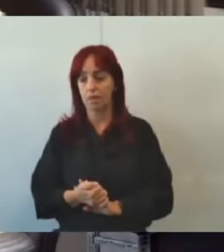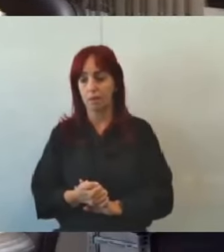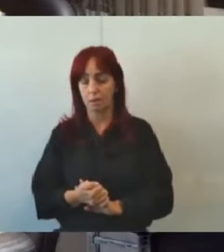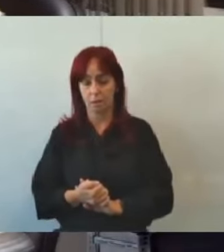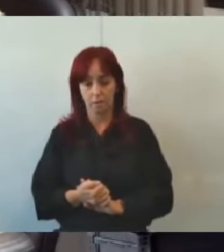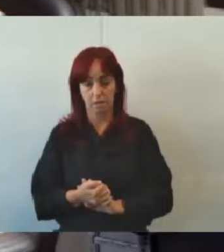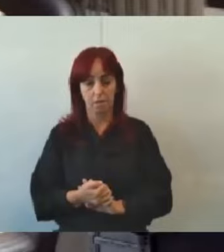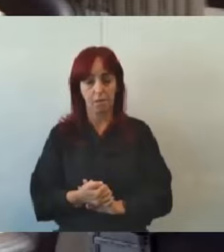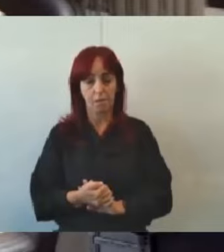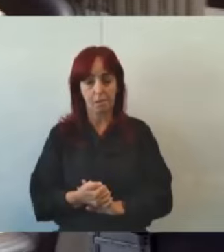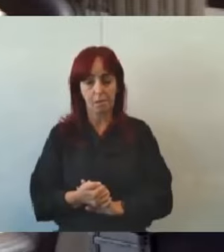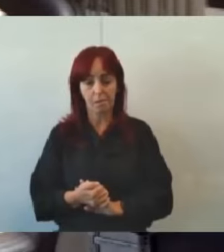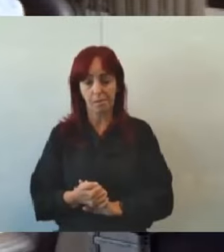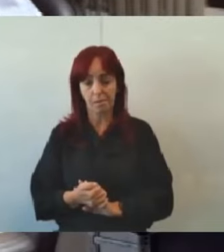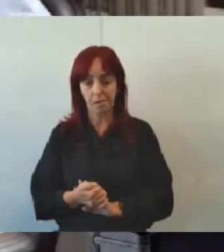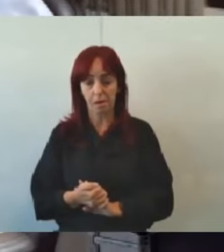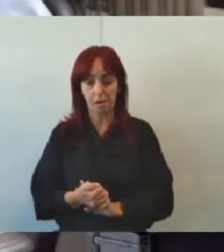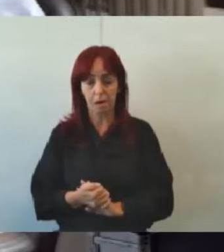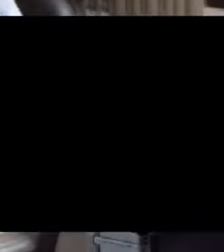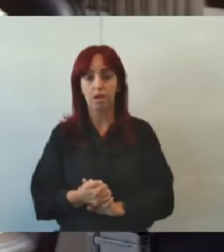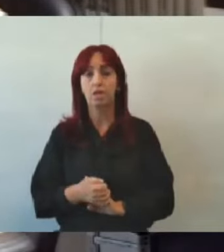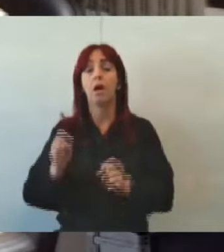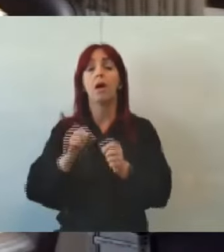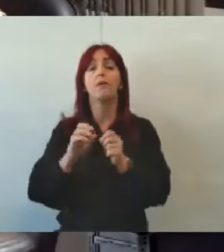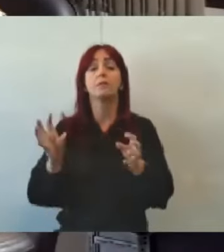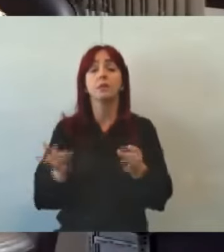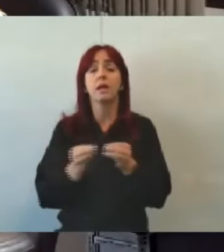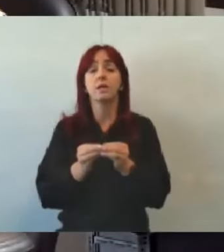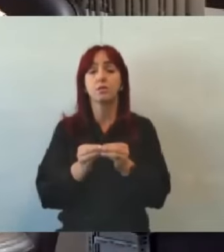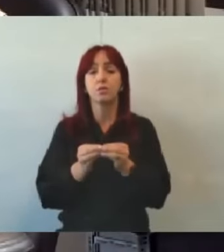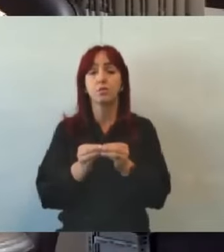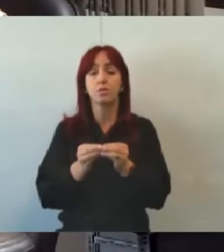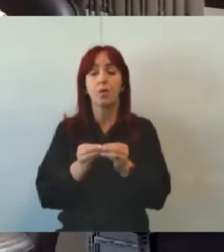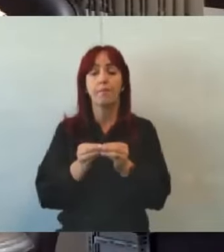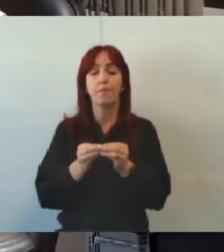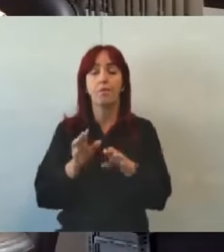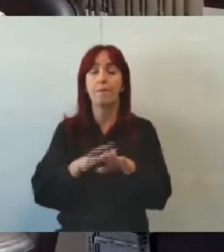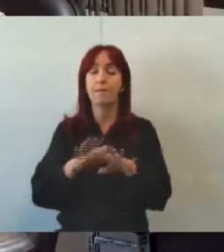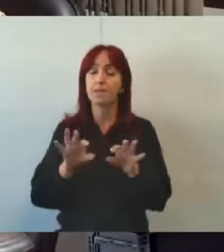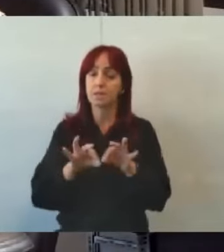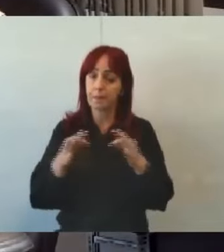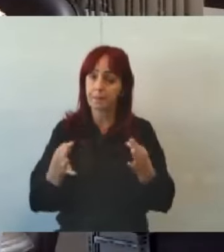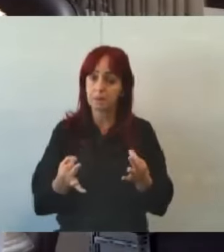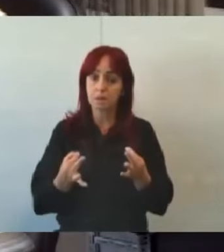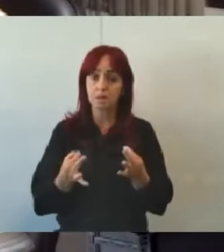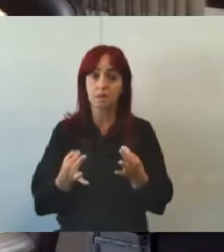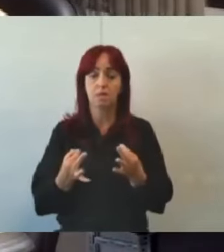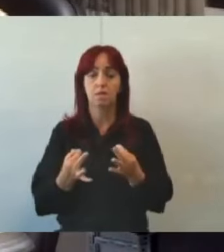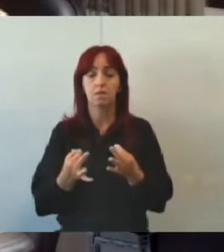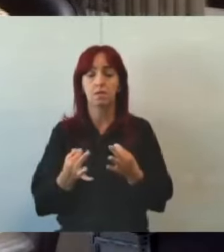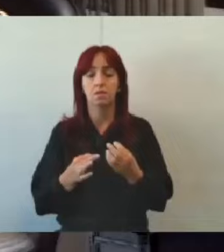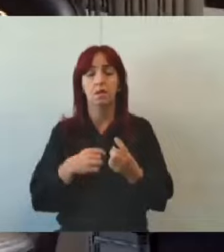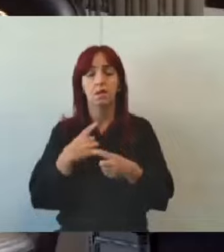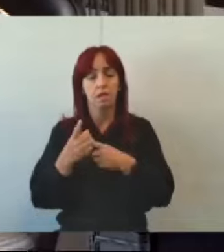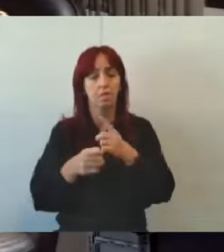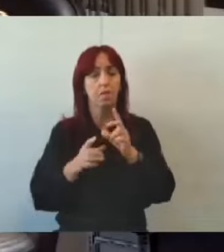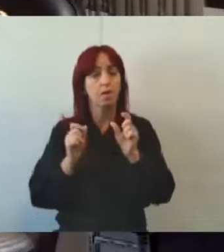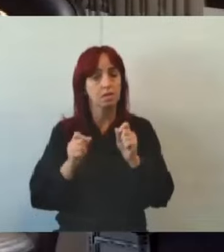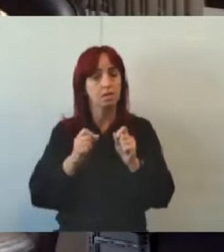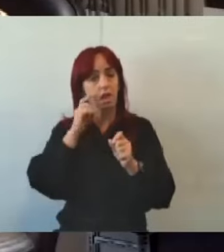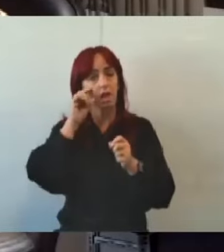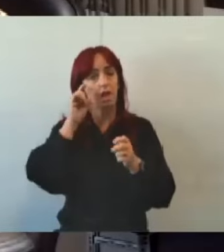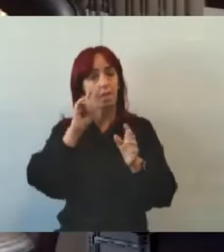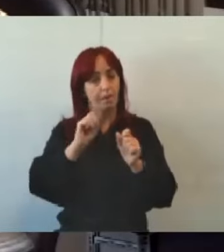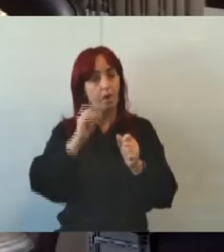Eu fiz um resumo mais simples. Depois vocês todos já tiveram acesso, quem